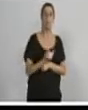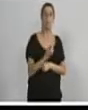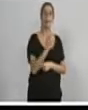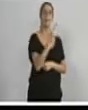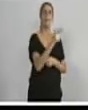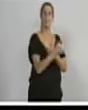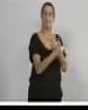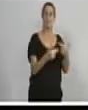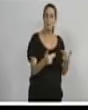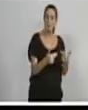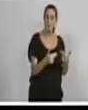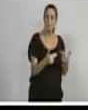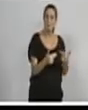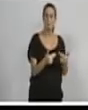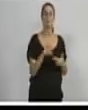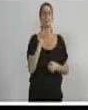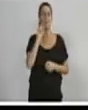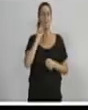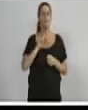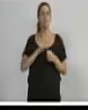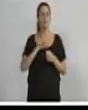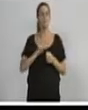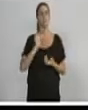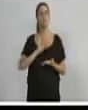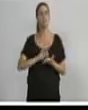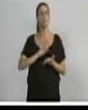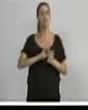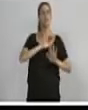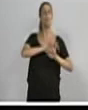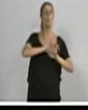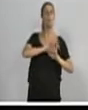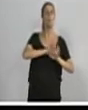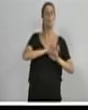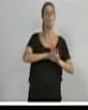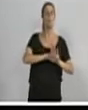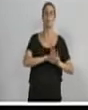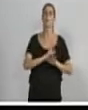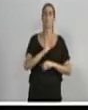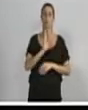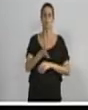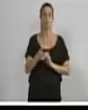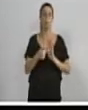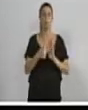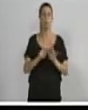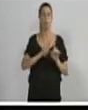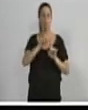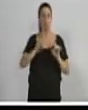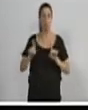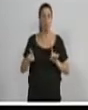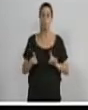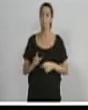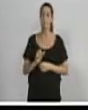Contas da União e ela o fez em gráficos disparados que vocês acompanharam aqui, que eu mostrei para vocês.